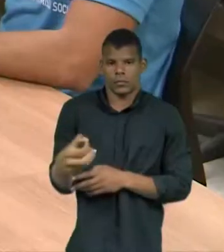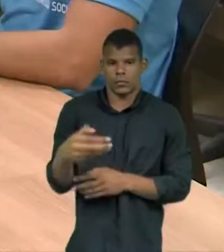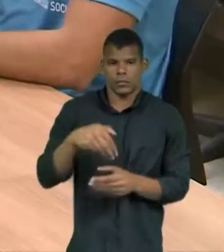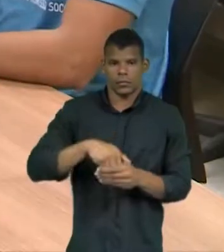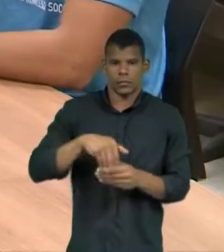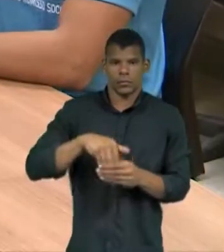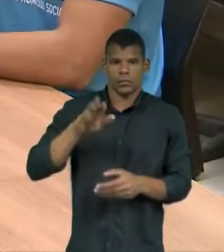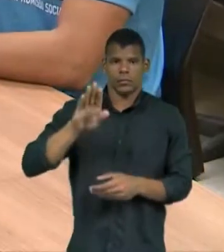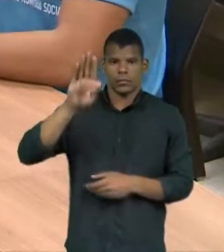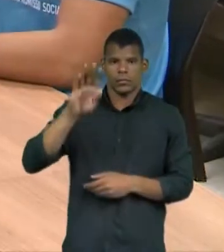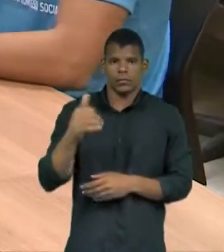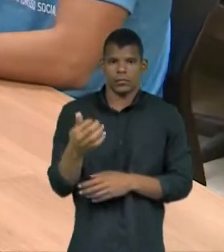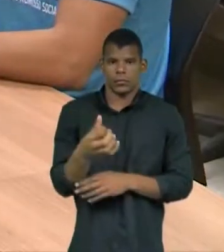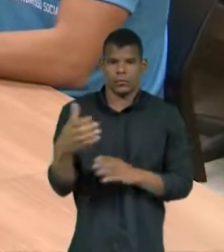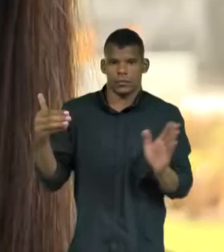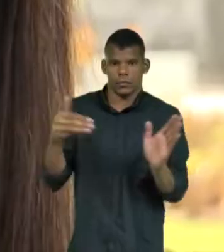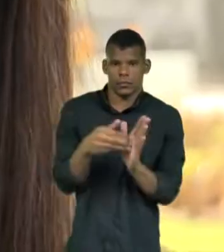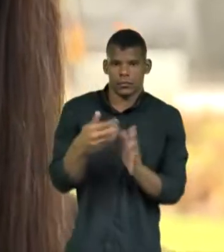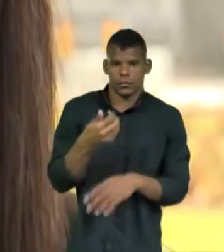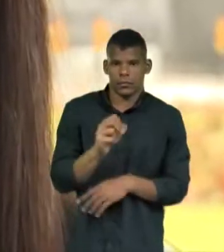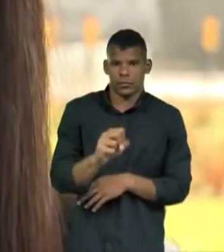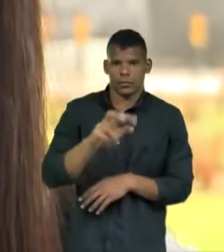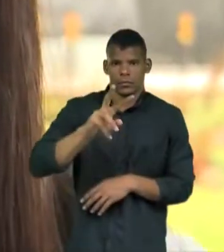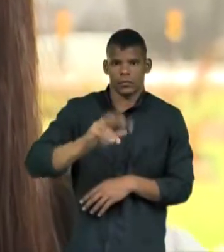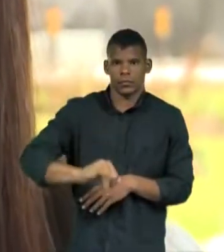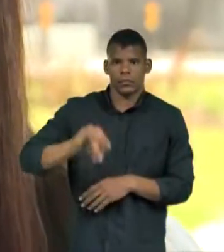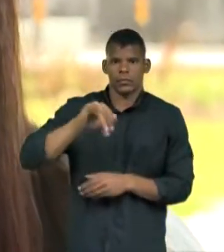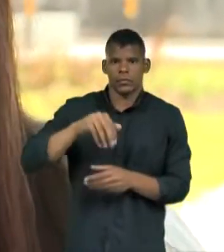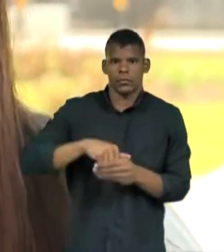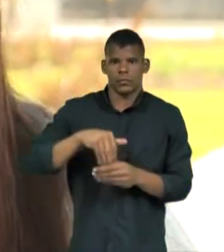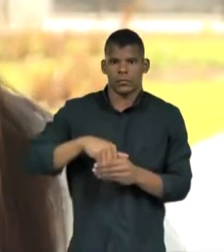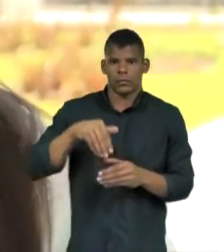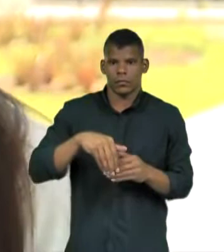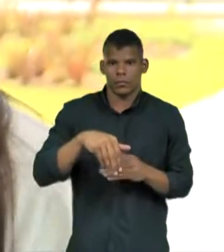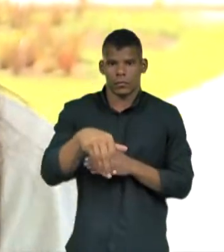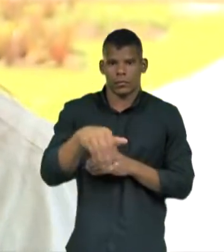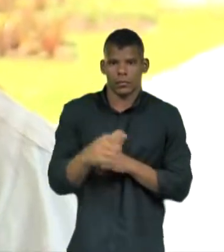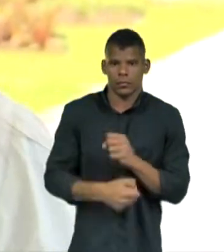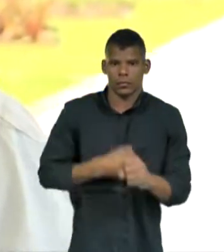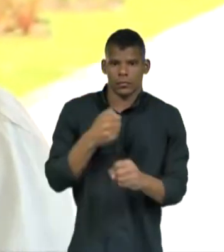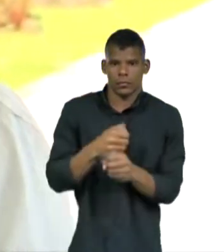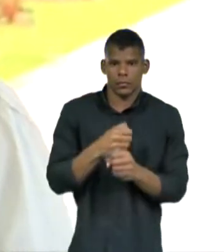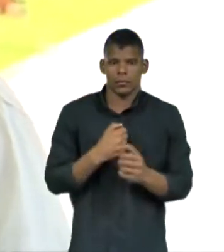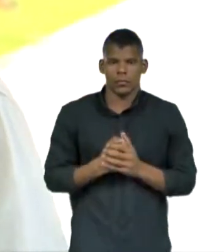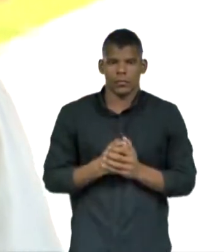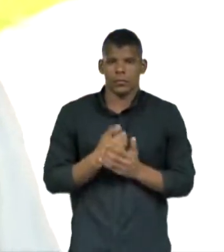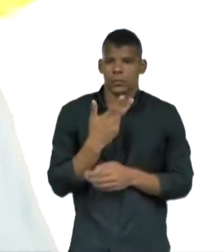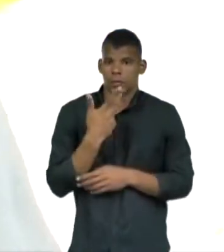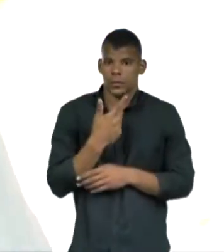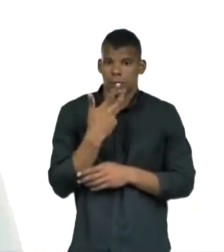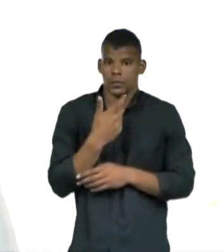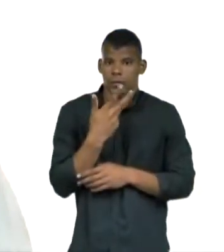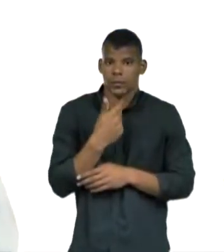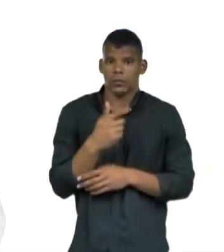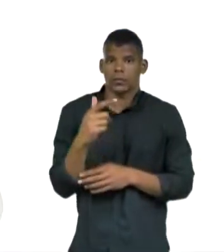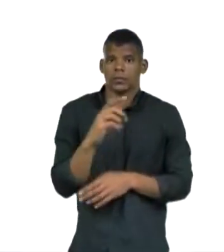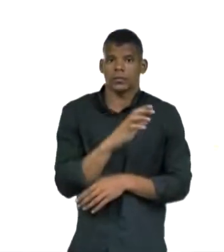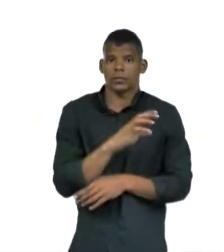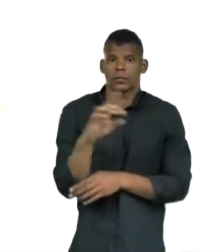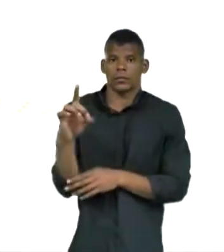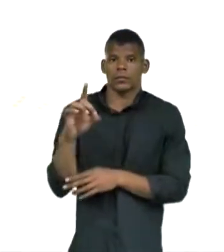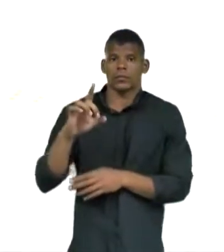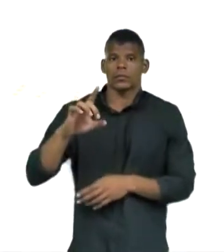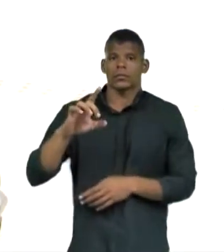deverão ir às urnas este ano. No Ceará, segundo a coordenadora da Escola Judiciária Eleitoral, Roberta Laena,